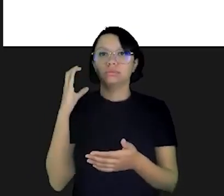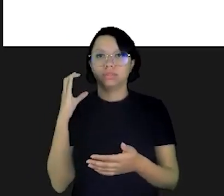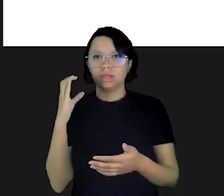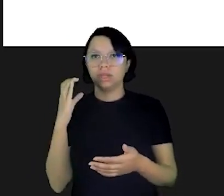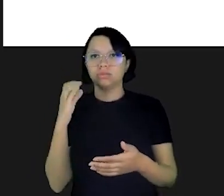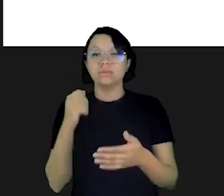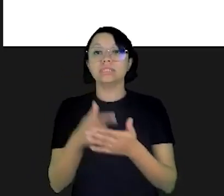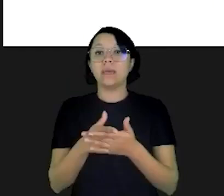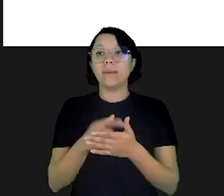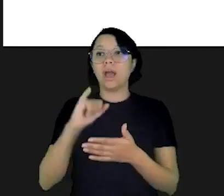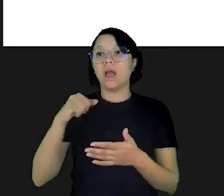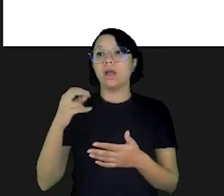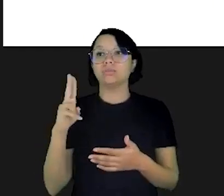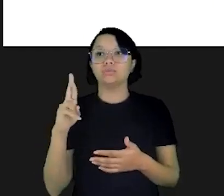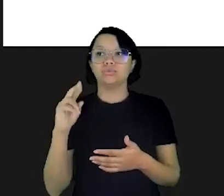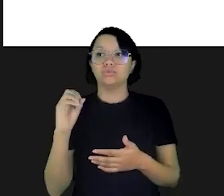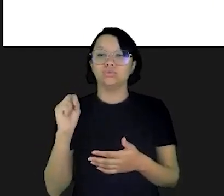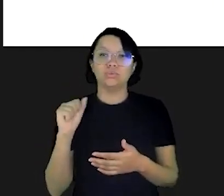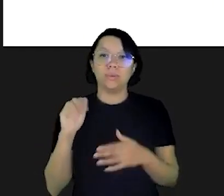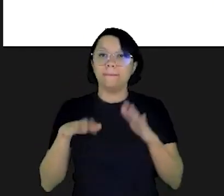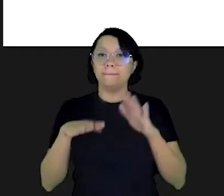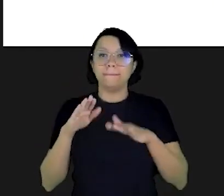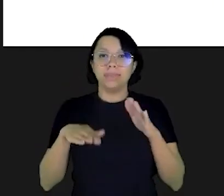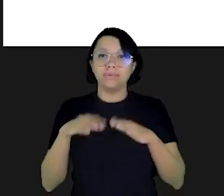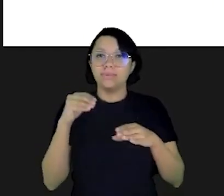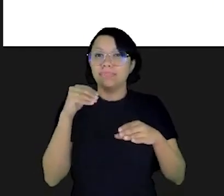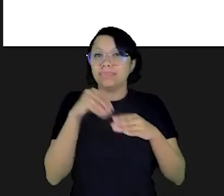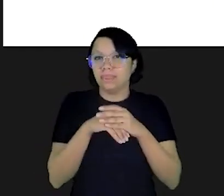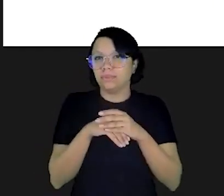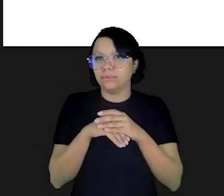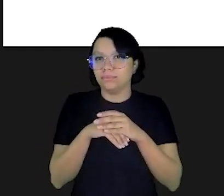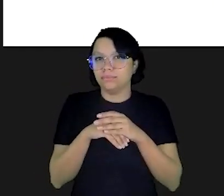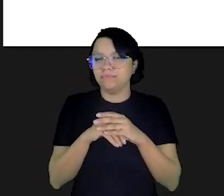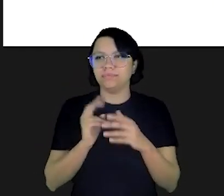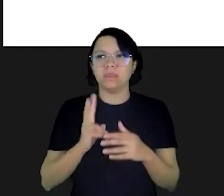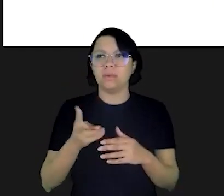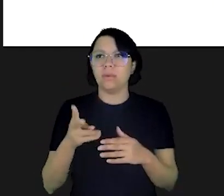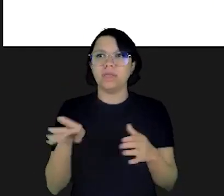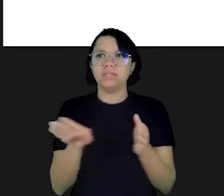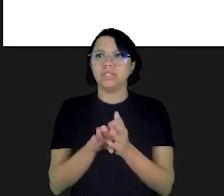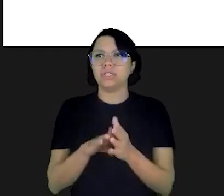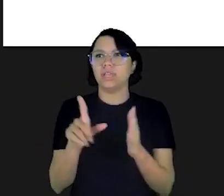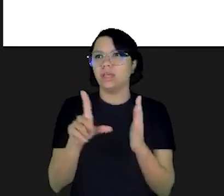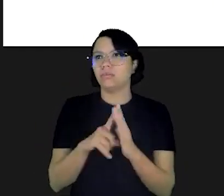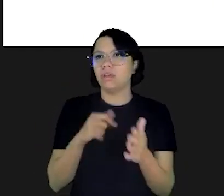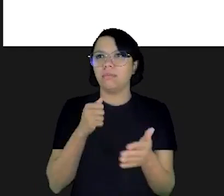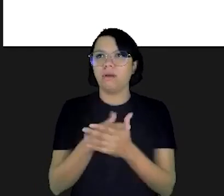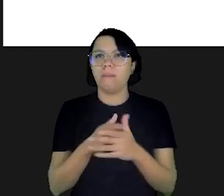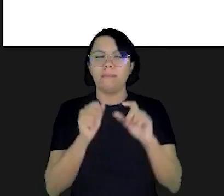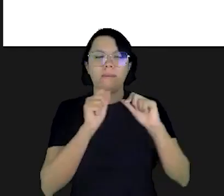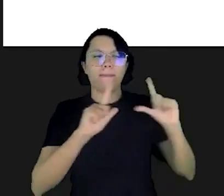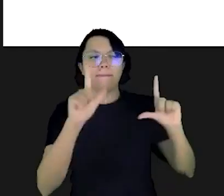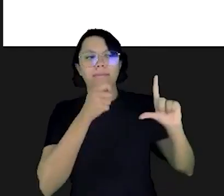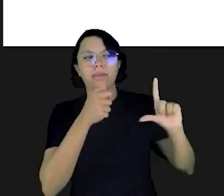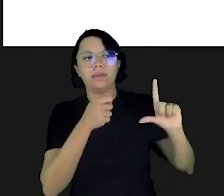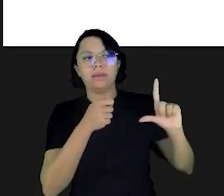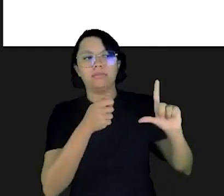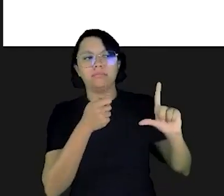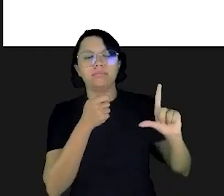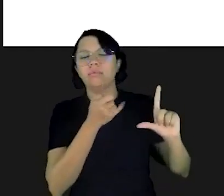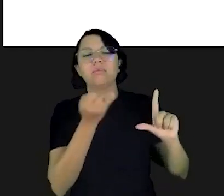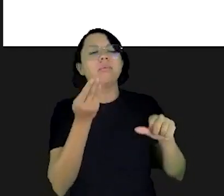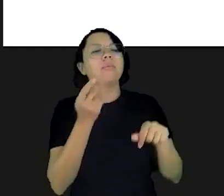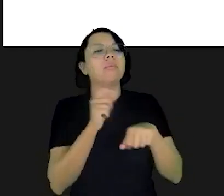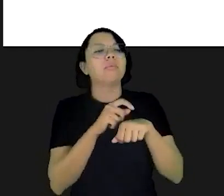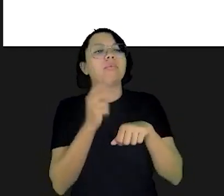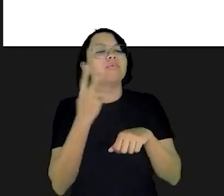crédito você compra a crédito você está pagando juros mesmo quando eles estão embutidos é muito frequente a gente chegar numa